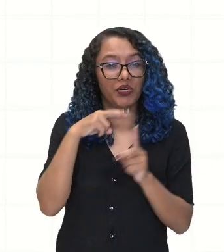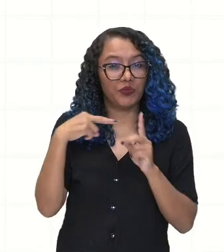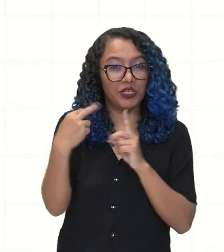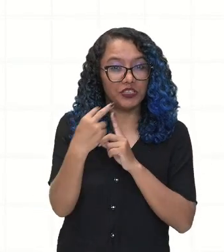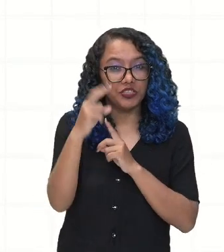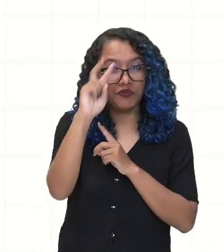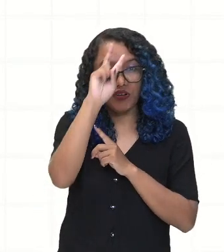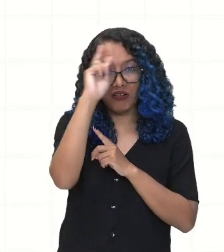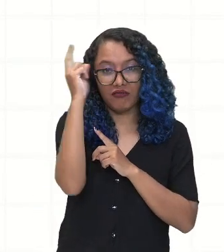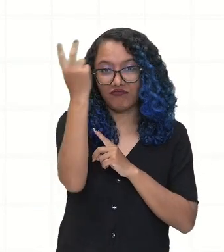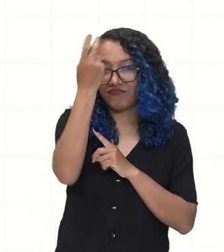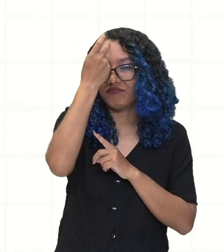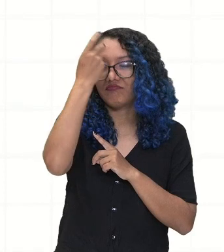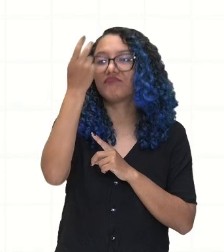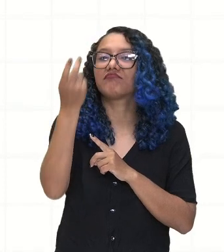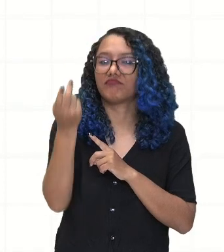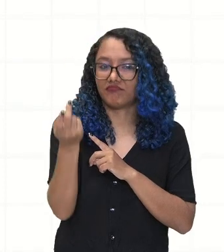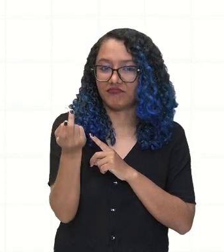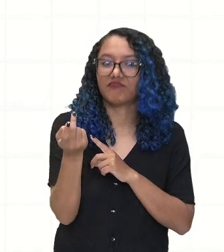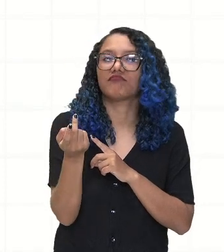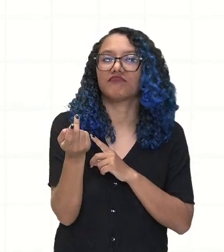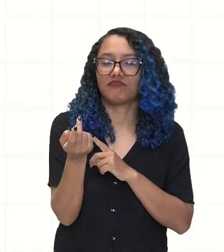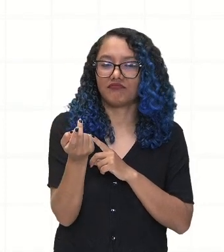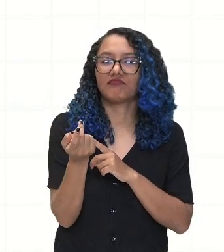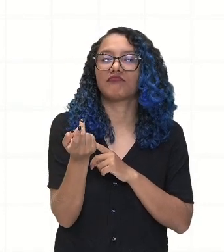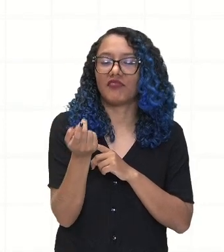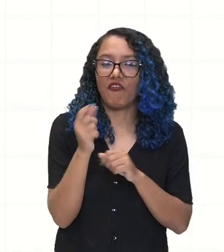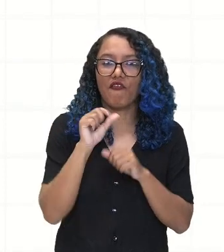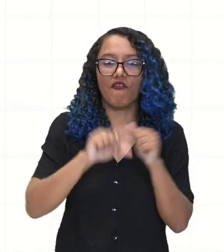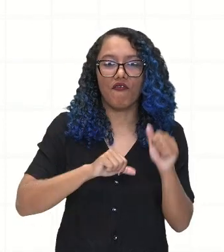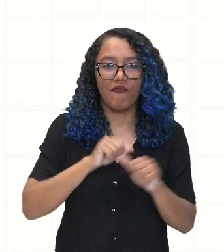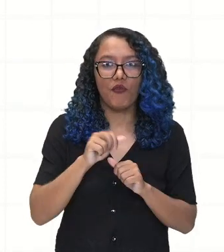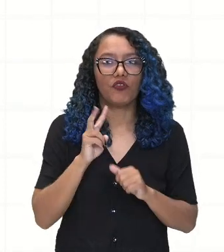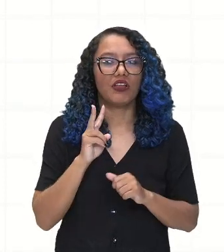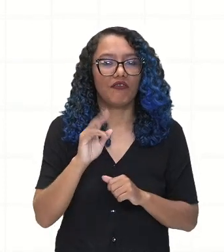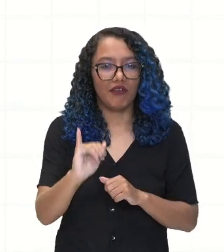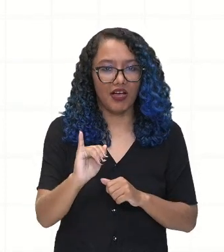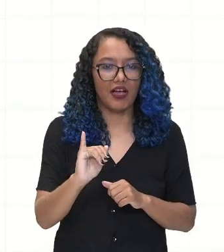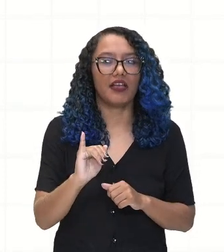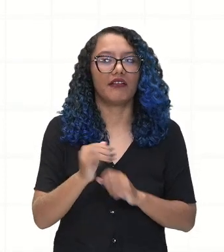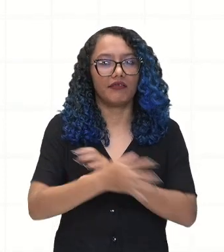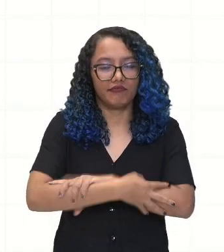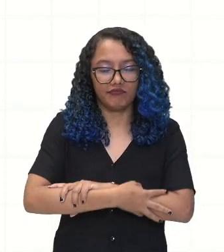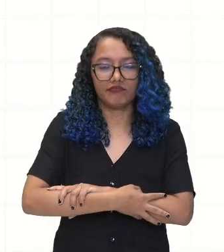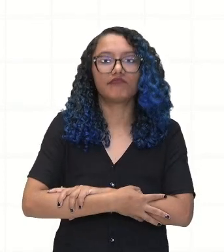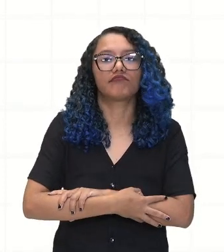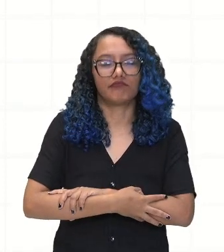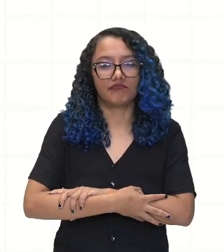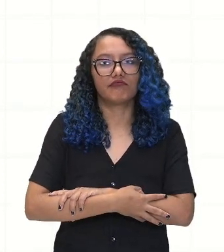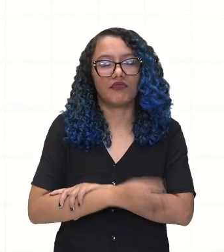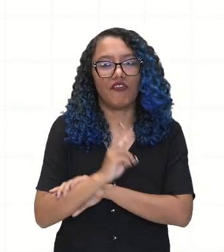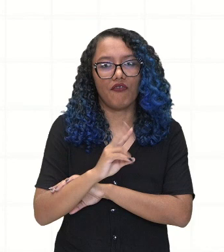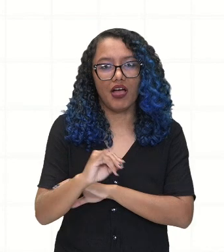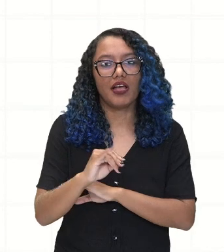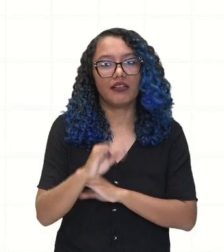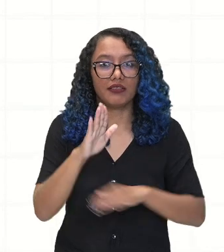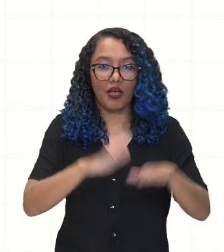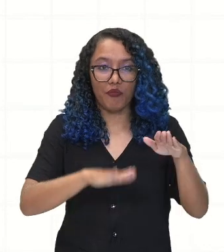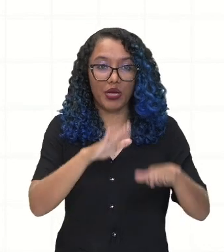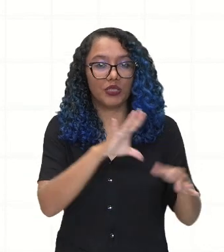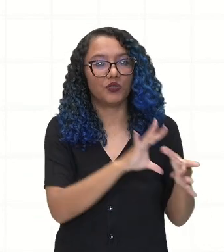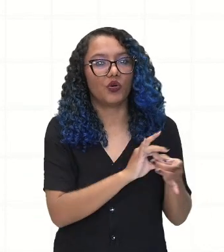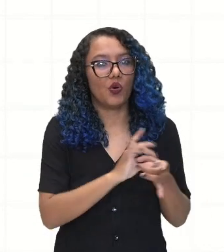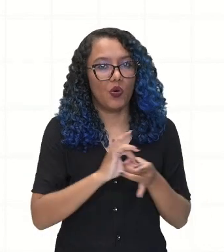essas conquistas, essas alianças, elas vão ser ali mutáveis. Ou seja, de acordo com o contexto, elas vão mudar o